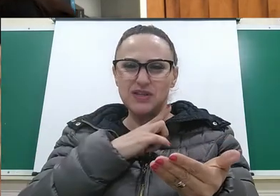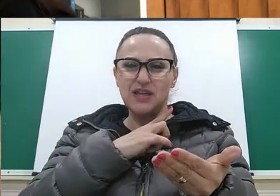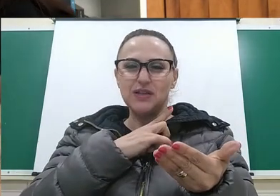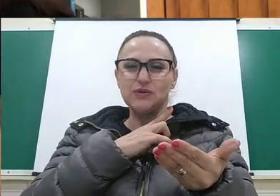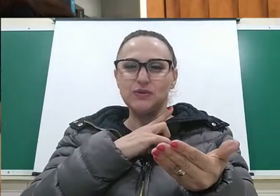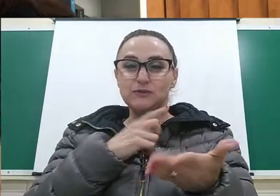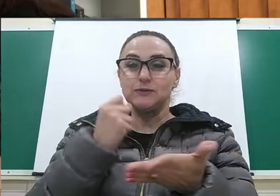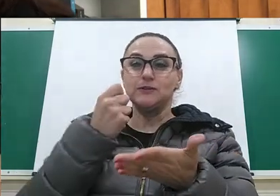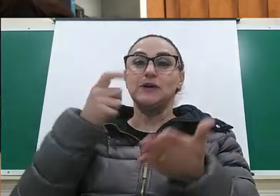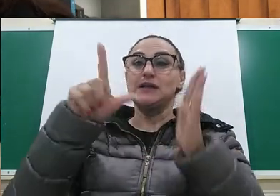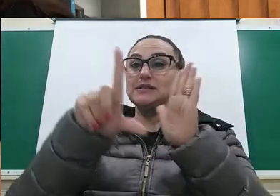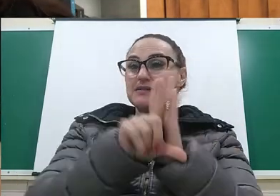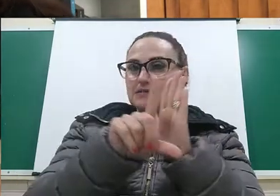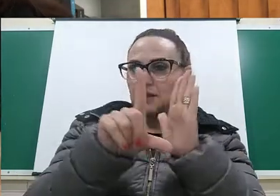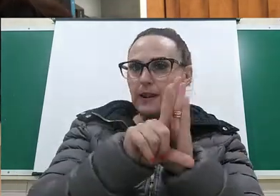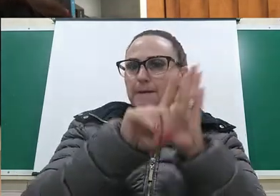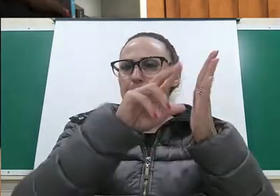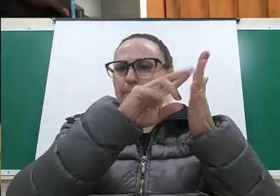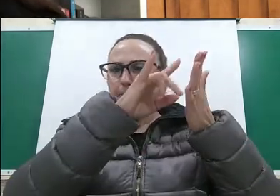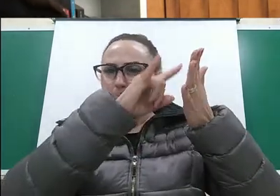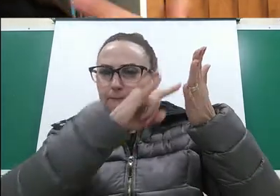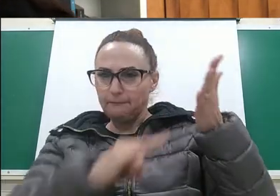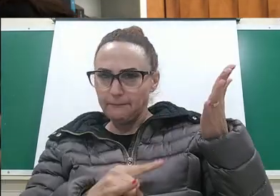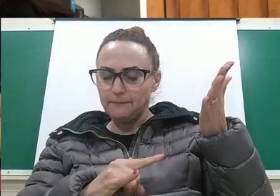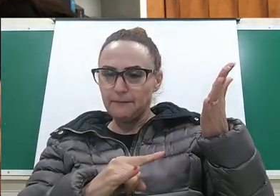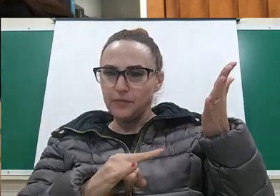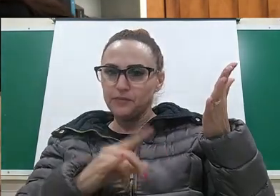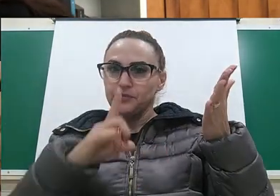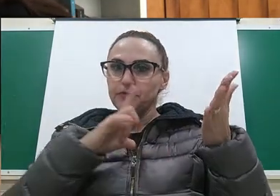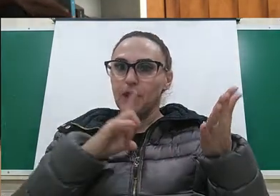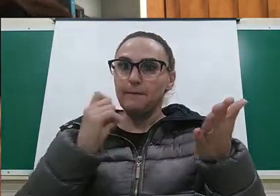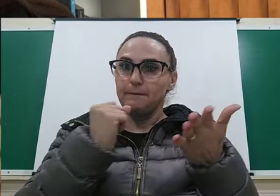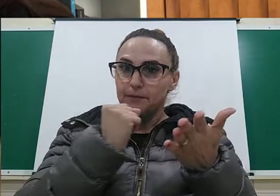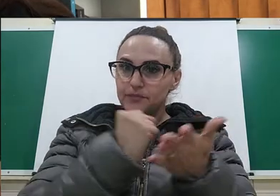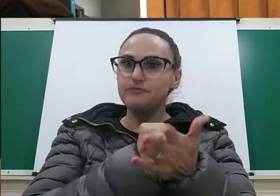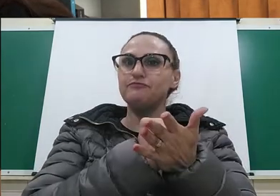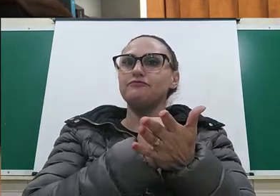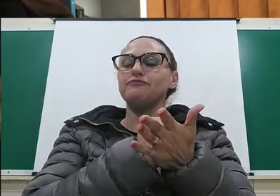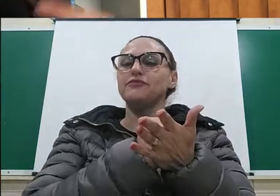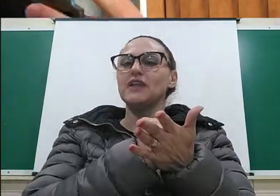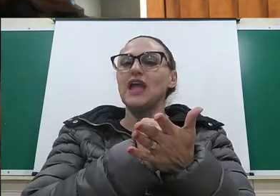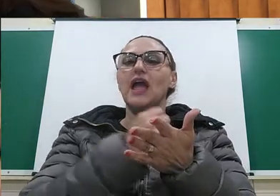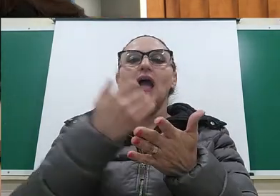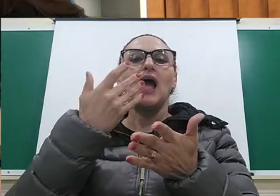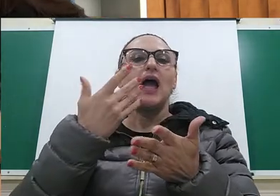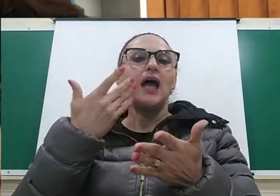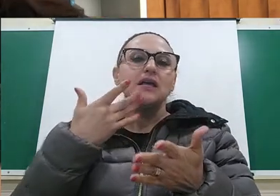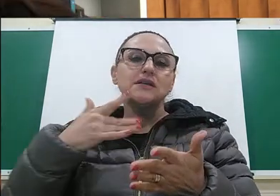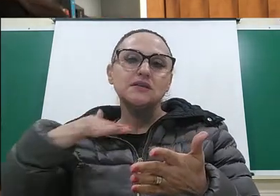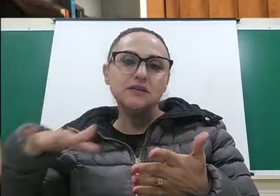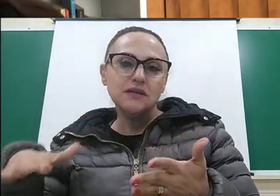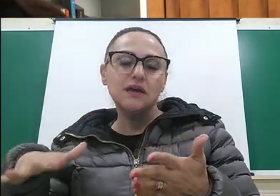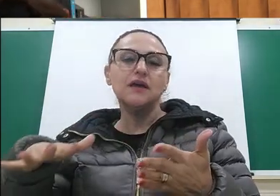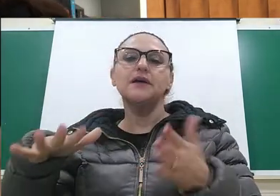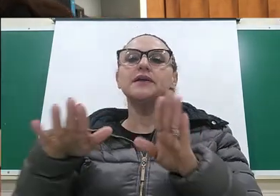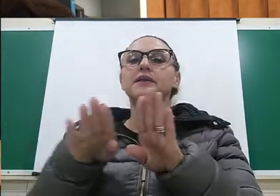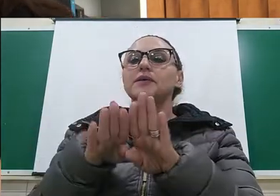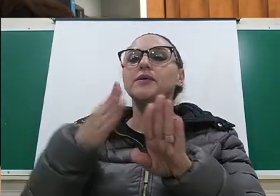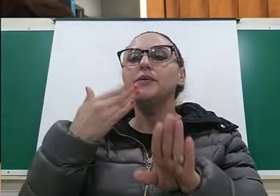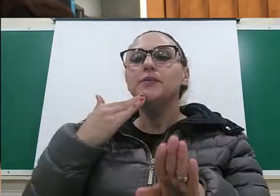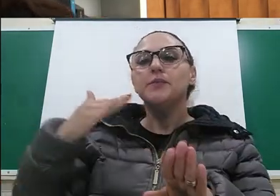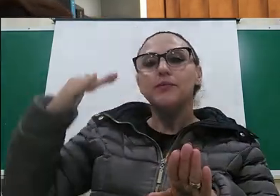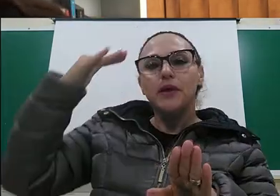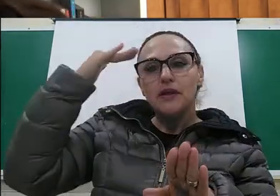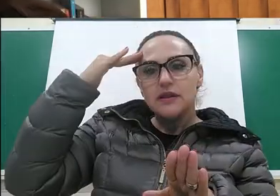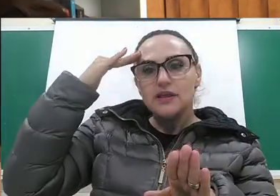essas garantias constitucionais que afirmam, né, que crianças e adolescentes precisam estudar, que esse é um direito